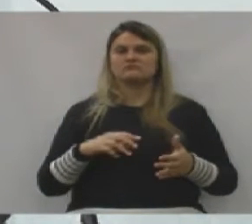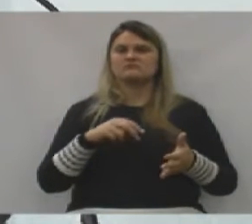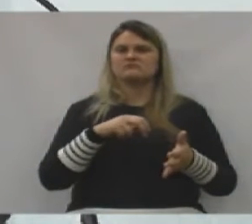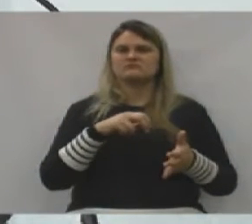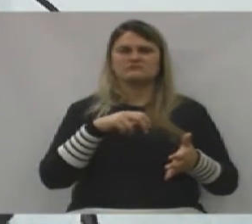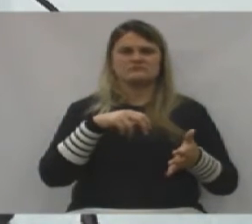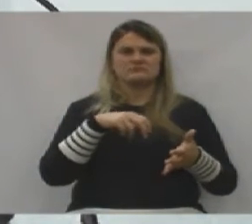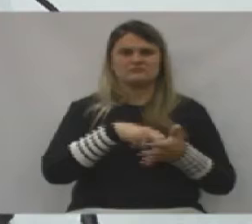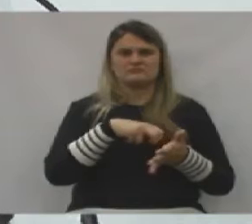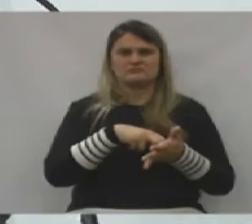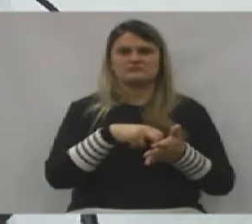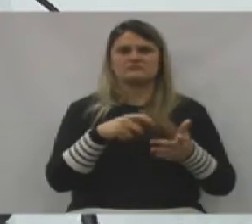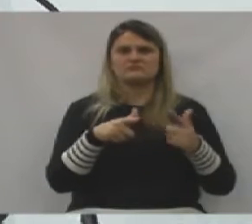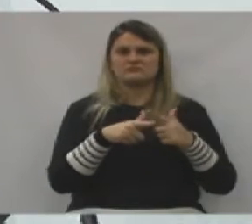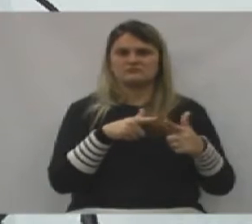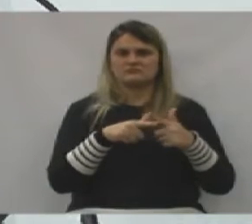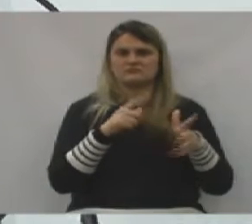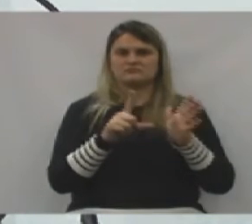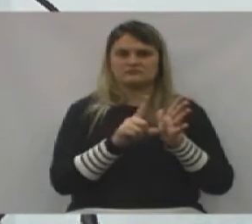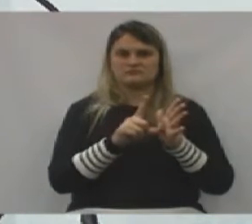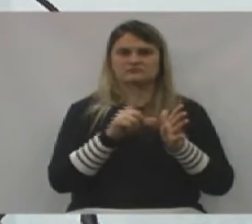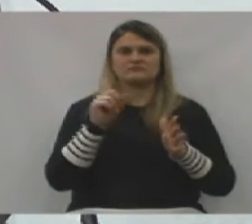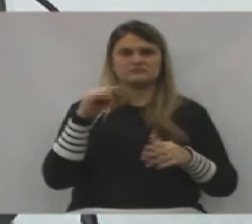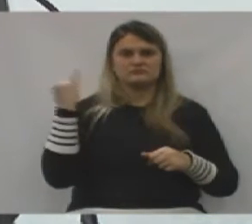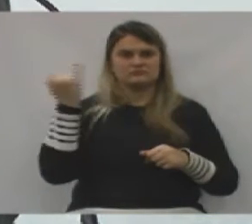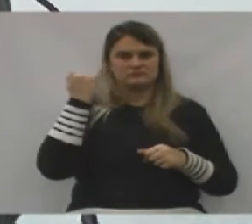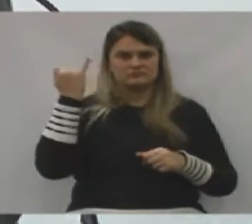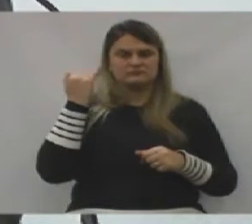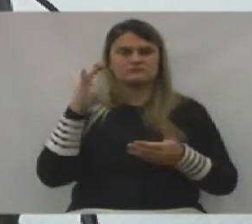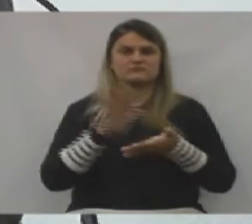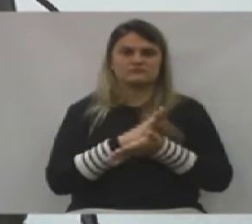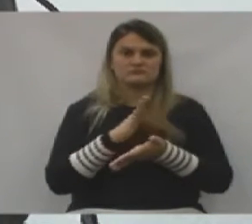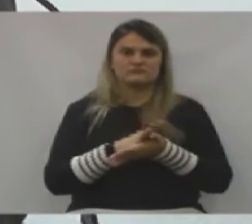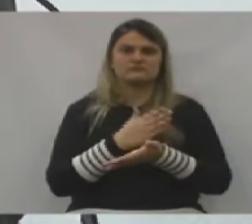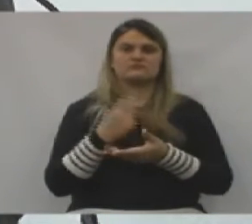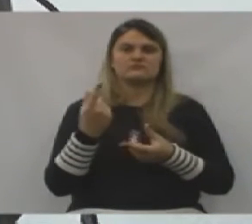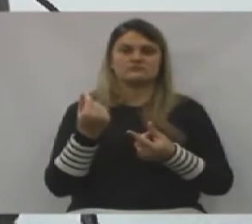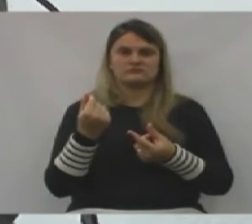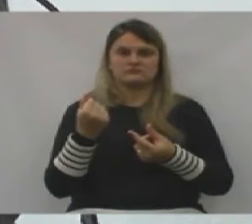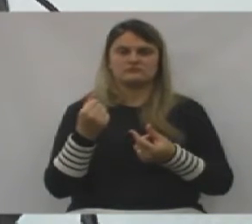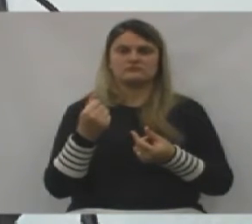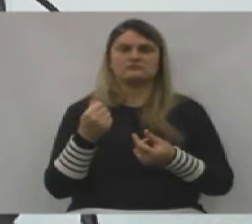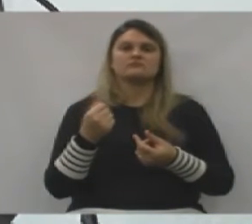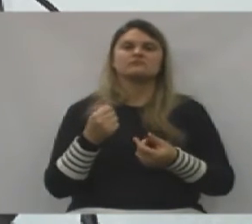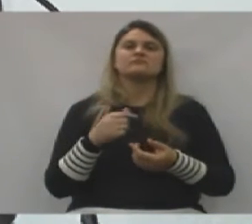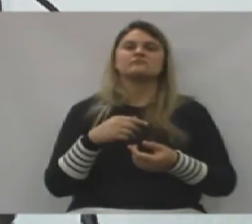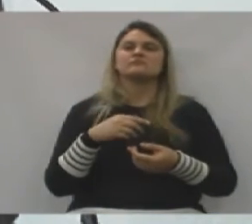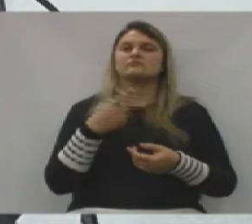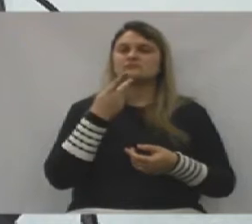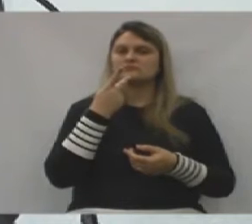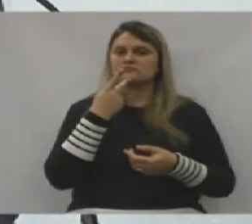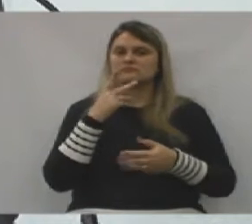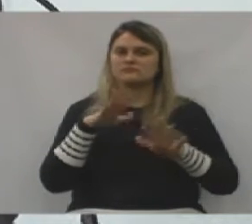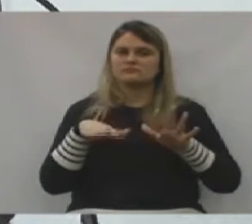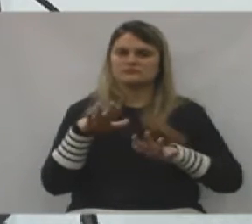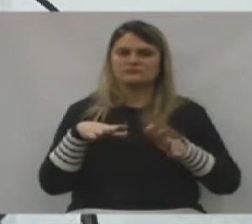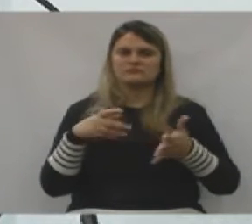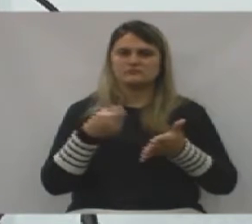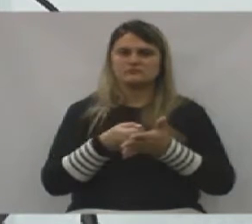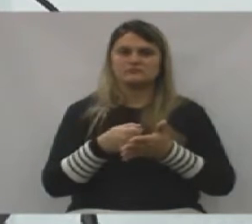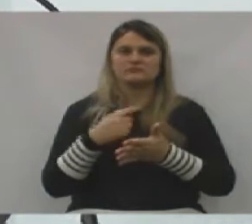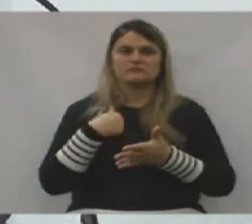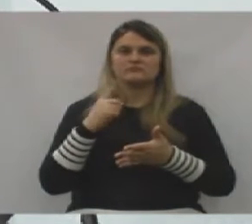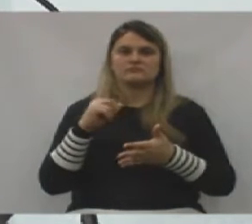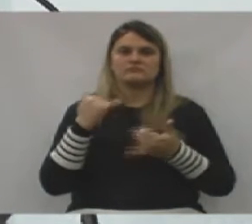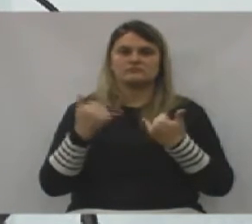jamais, eu sei da importância de um faturamento, de uma receita, de um custo fixo, de um custo variável, eu não